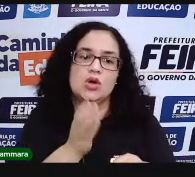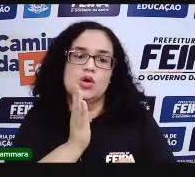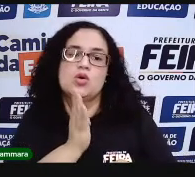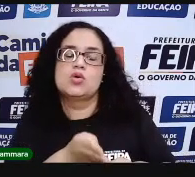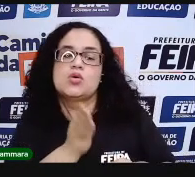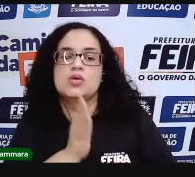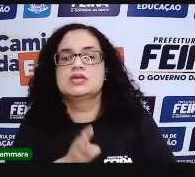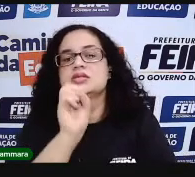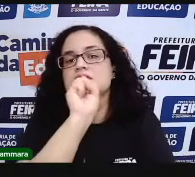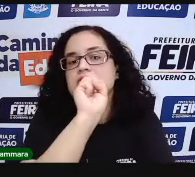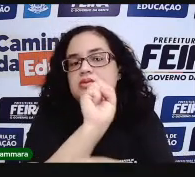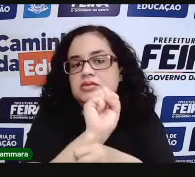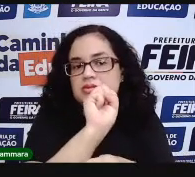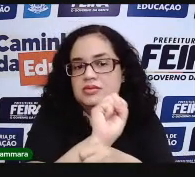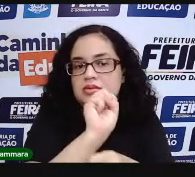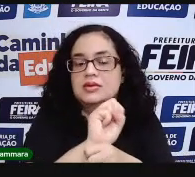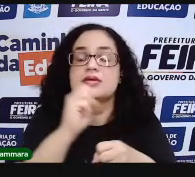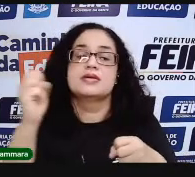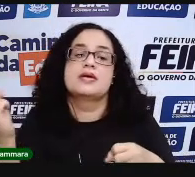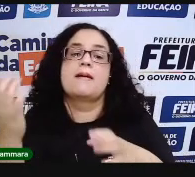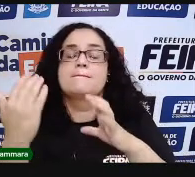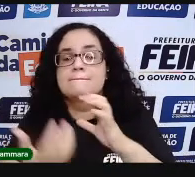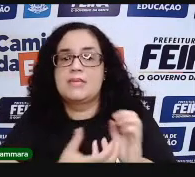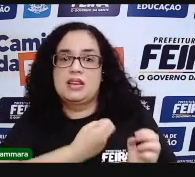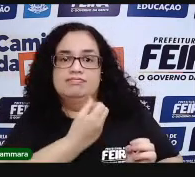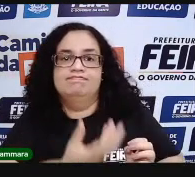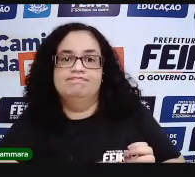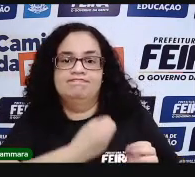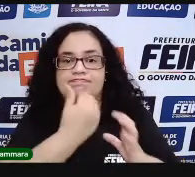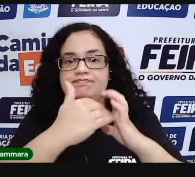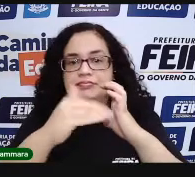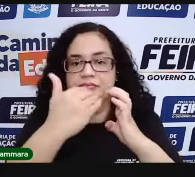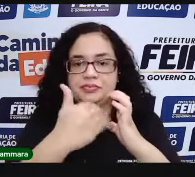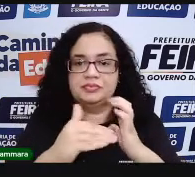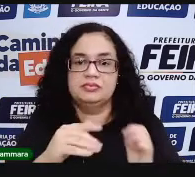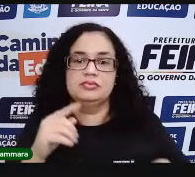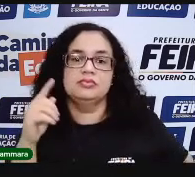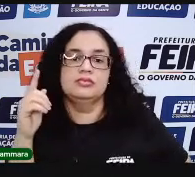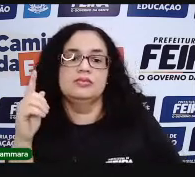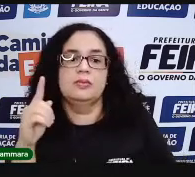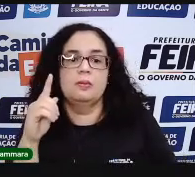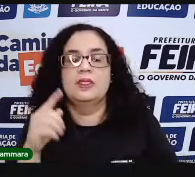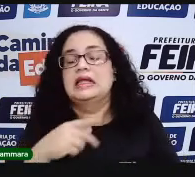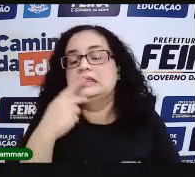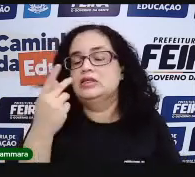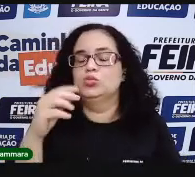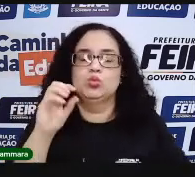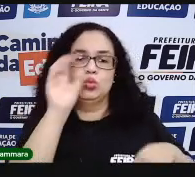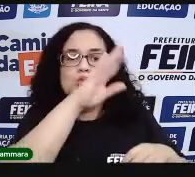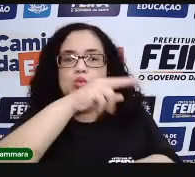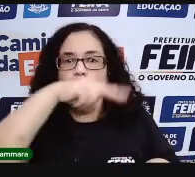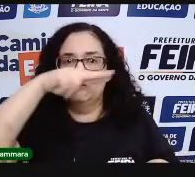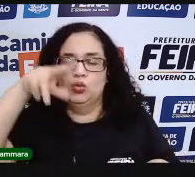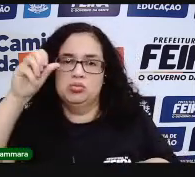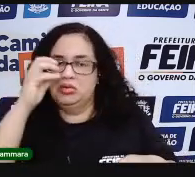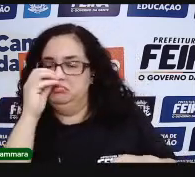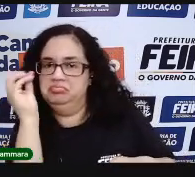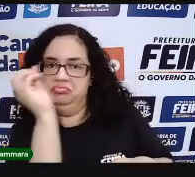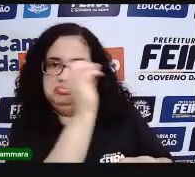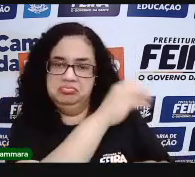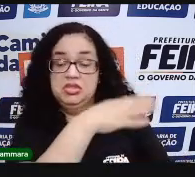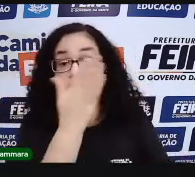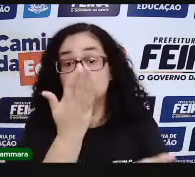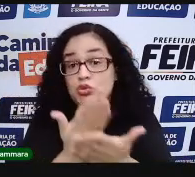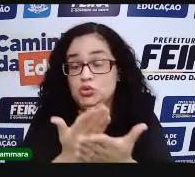encher o coração de esperança de vocês com essa bela mensagem. Para que a gente não desista de estudar.